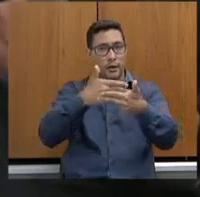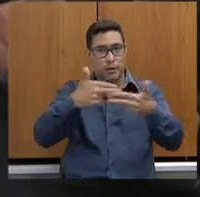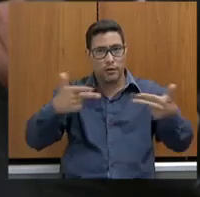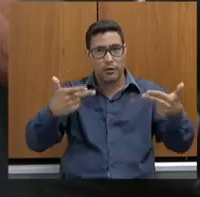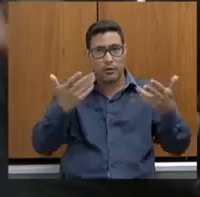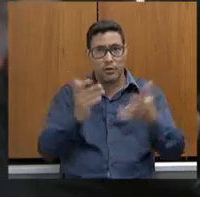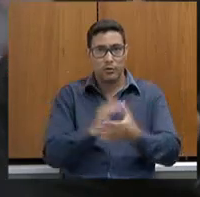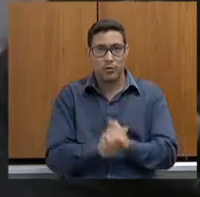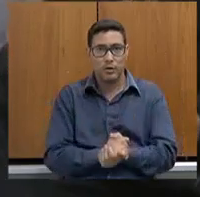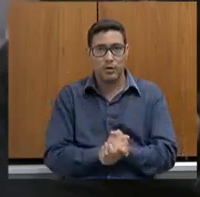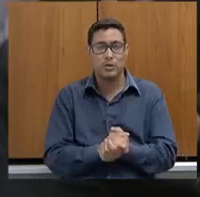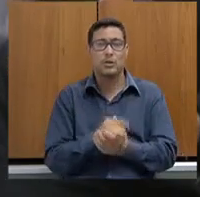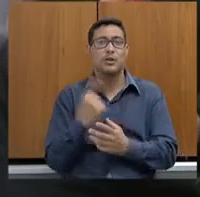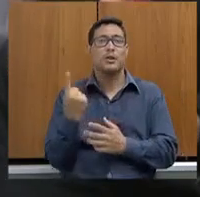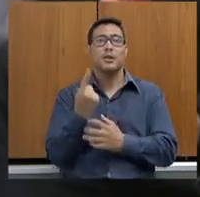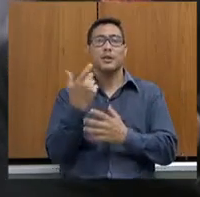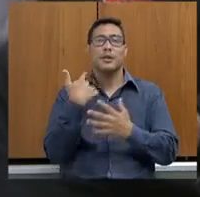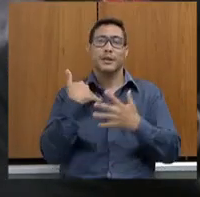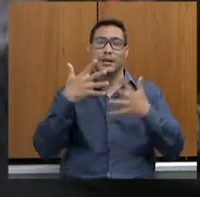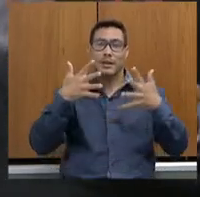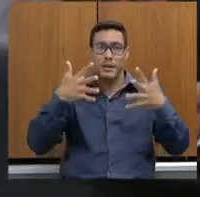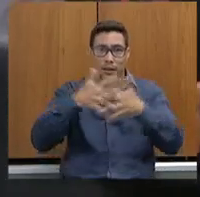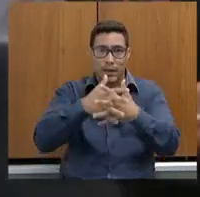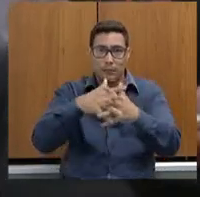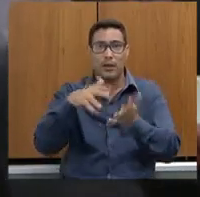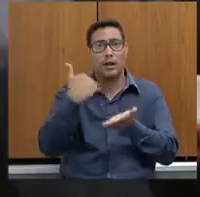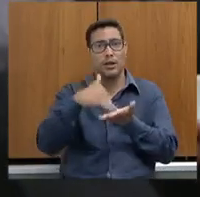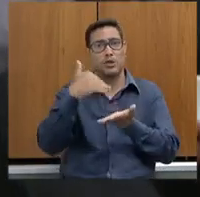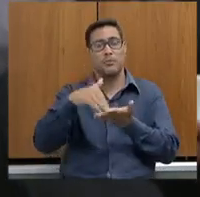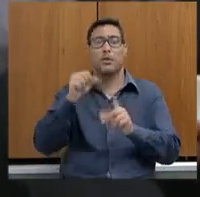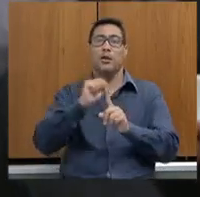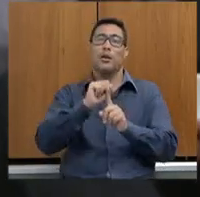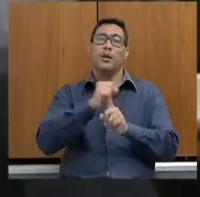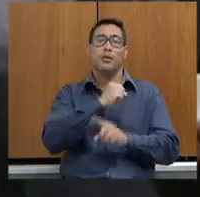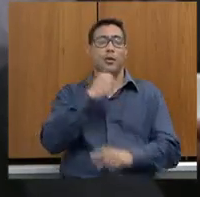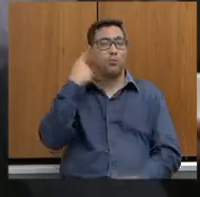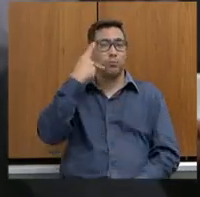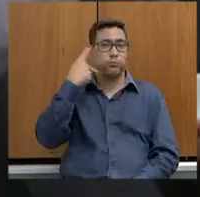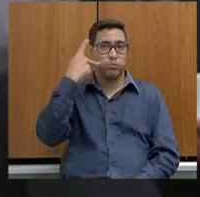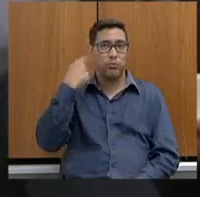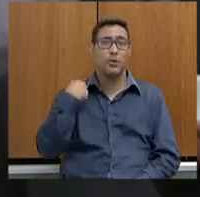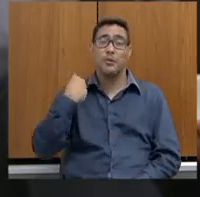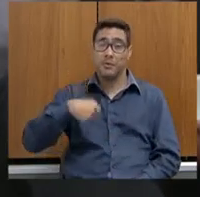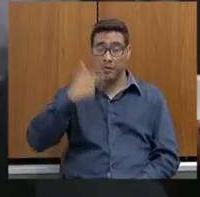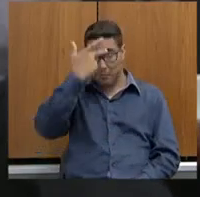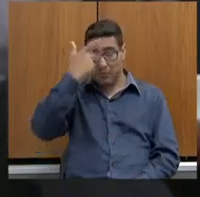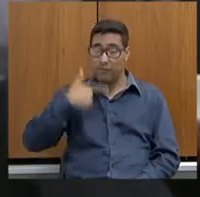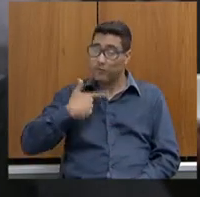secretário, que emperram na administração pública, que, enquanto não chega alguém, fala, vamos fazer.